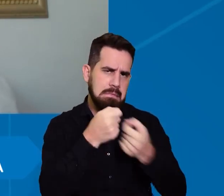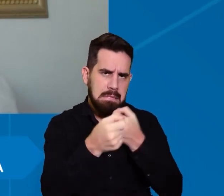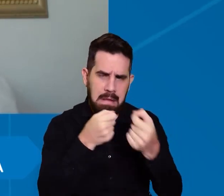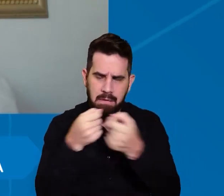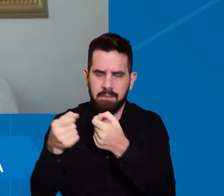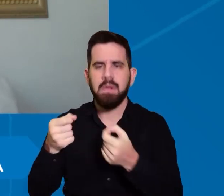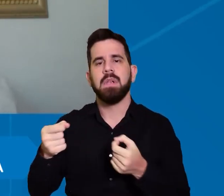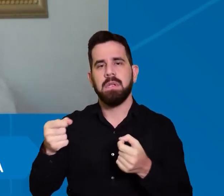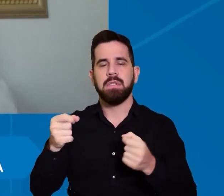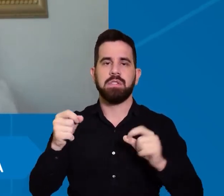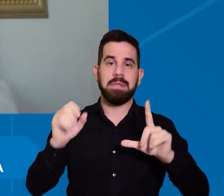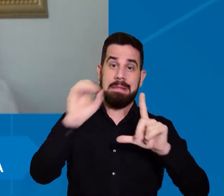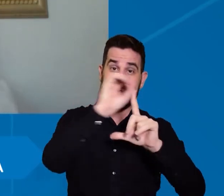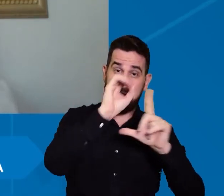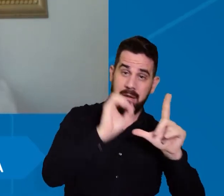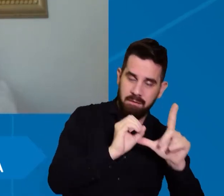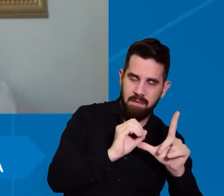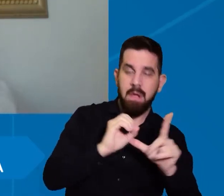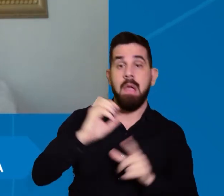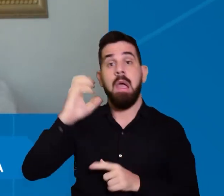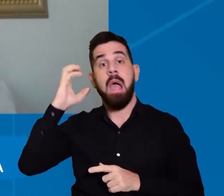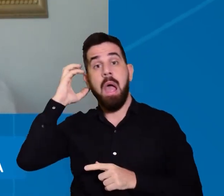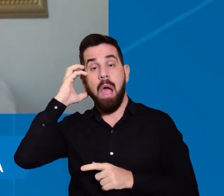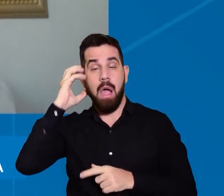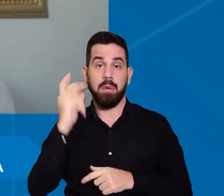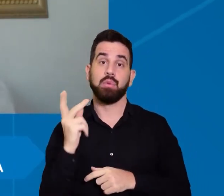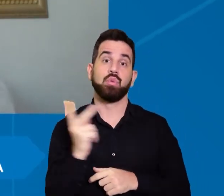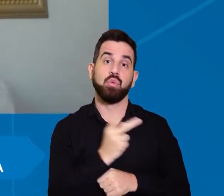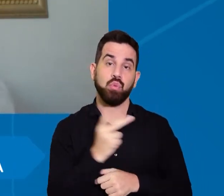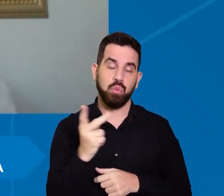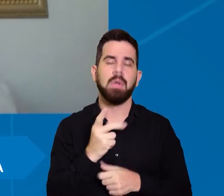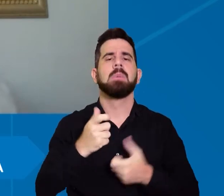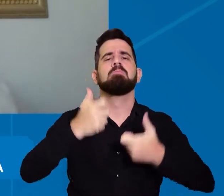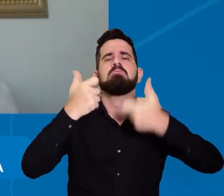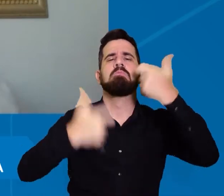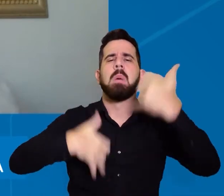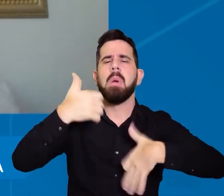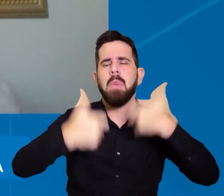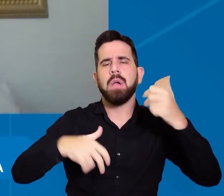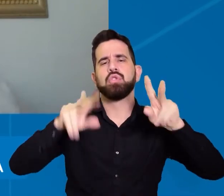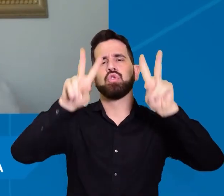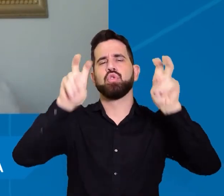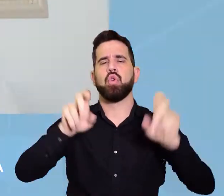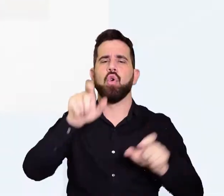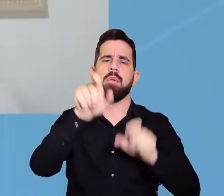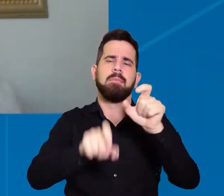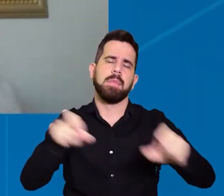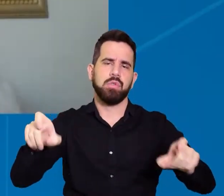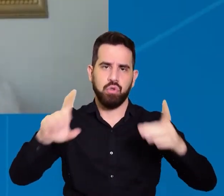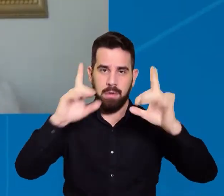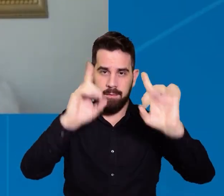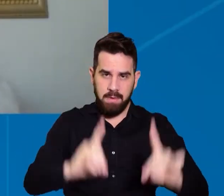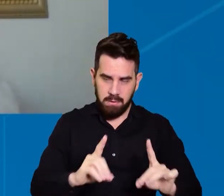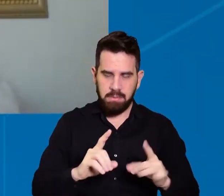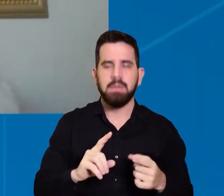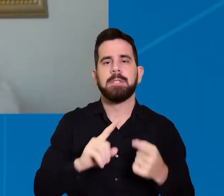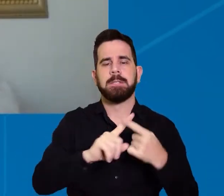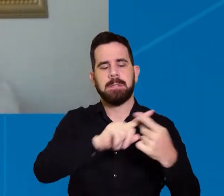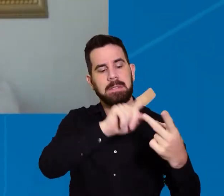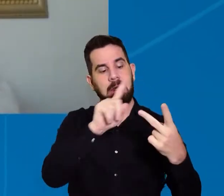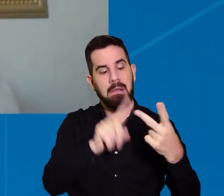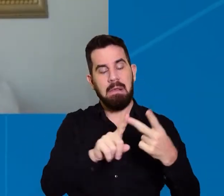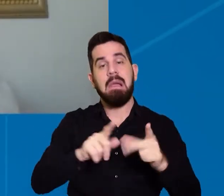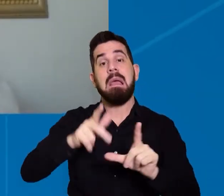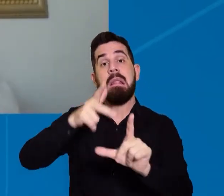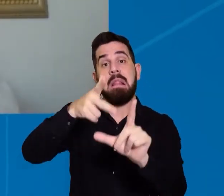TV UFG quanto na rádio, falando sobre as pessoas com deficiência. Nós teremos uma live com o